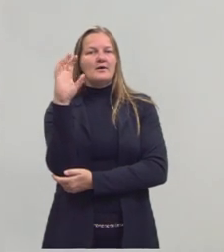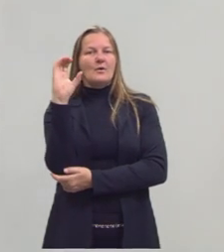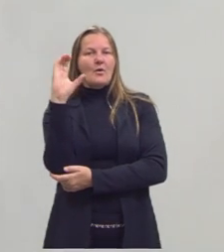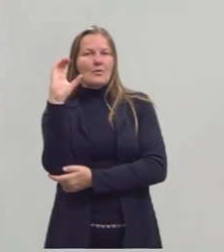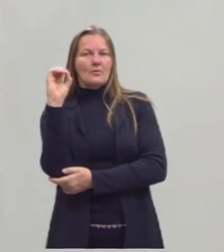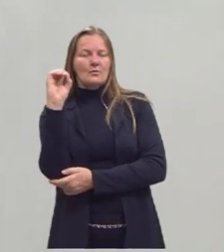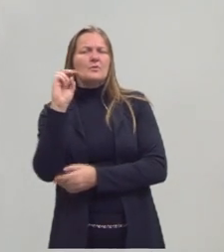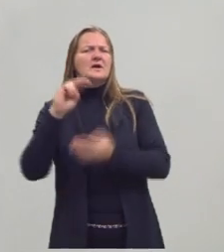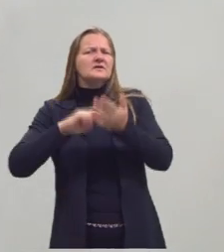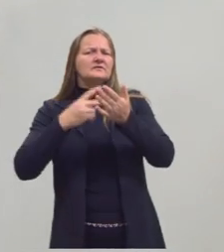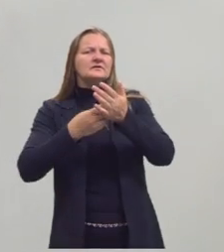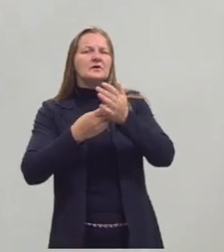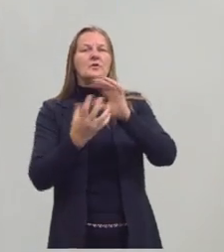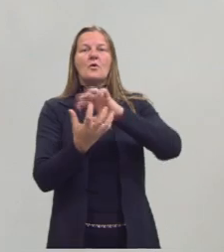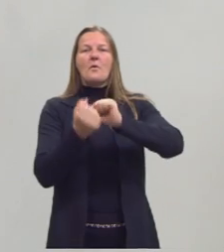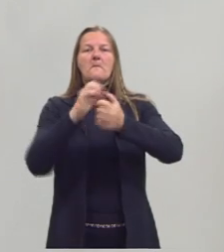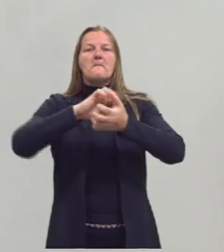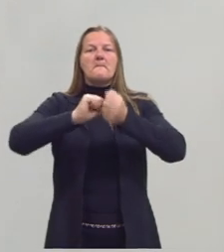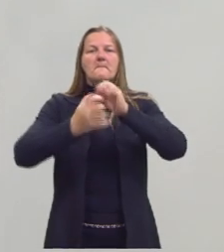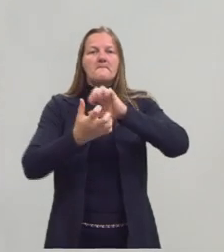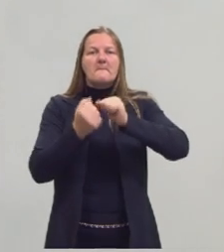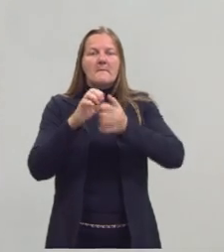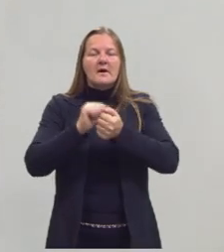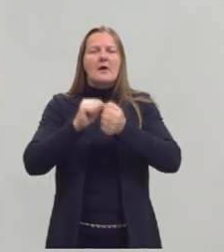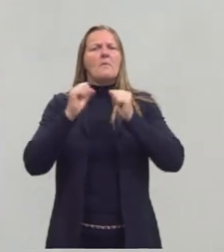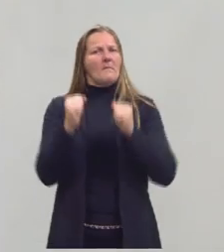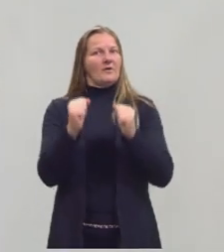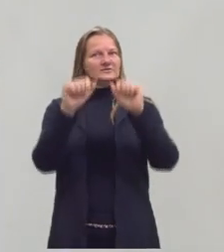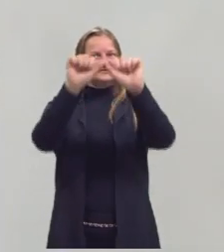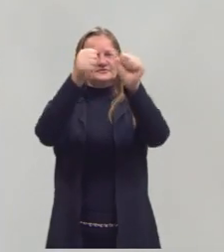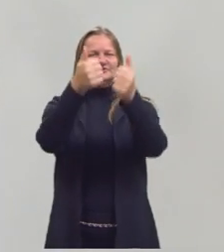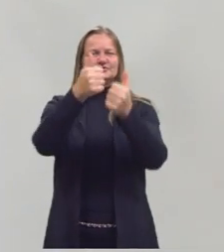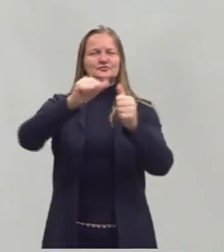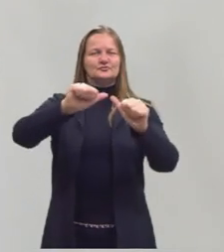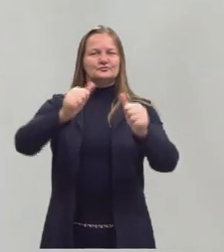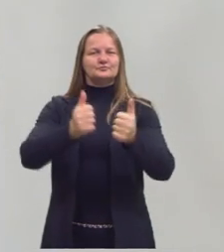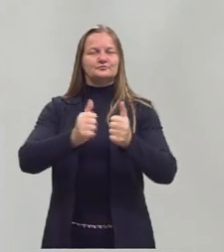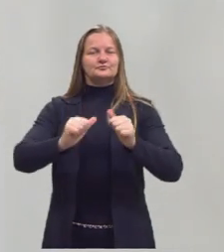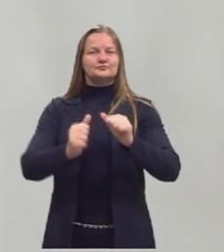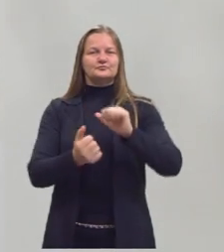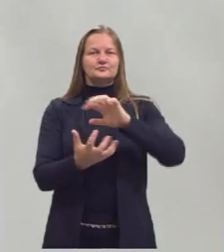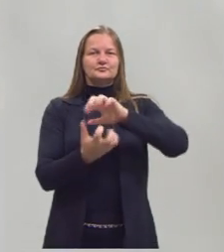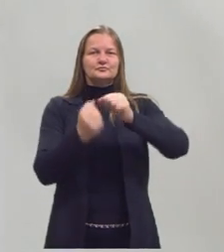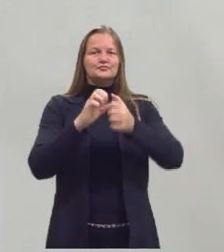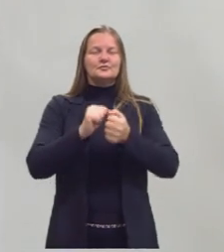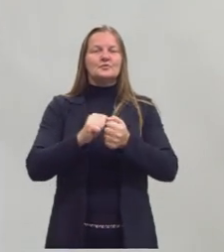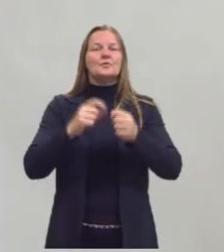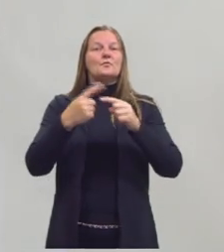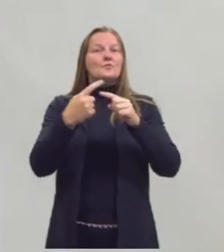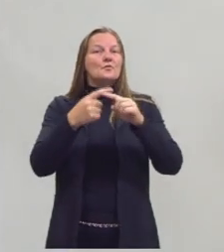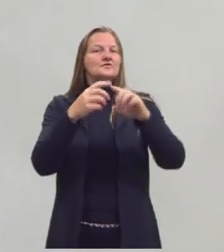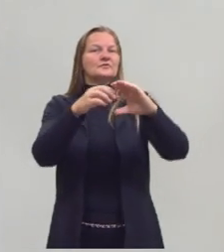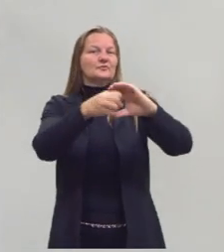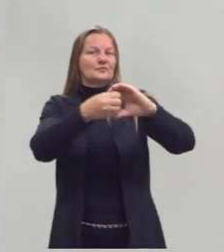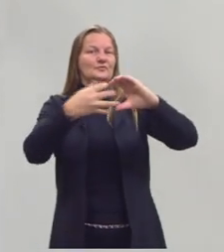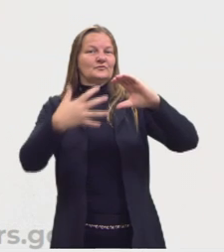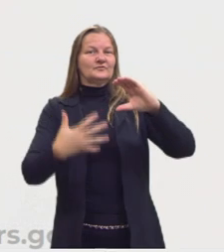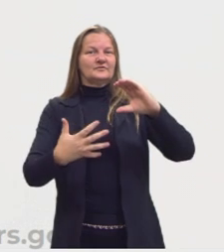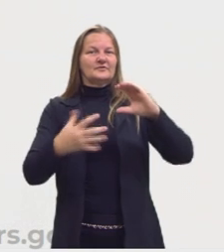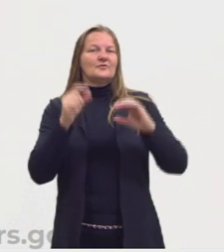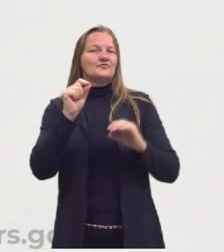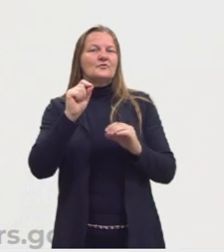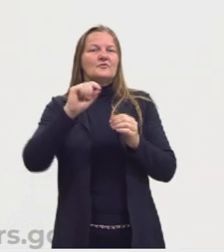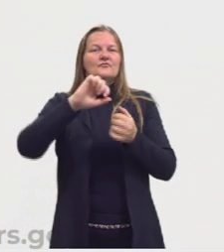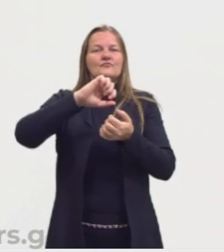barroco lembra barro e barro é aquela coisa que a gente pode moldar. E o barroco tem por característica principal ser o quê?